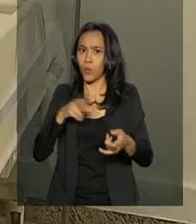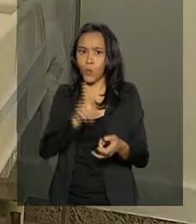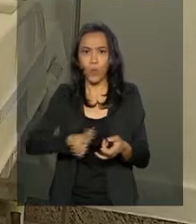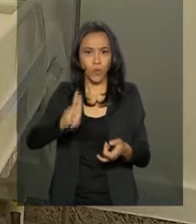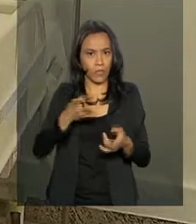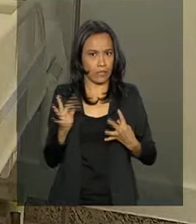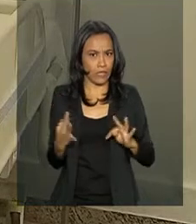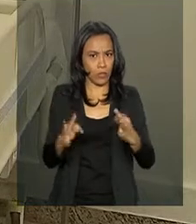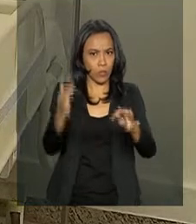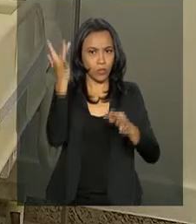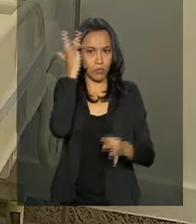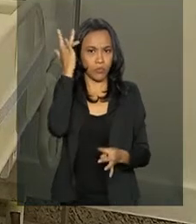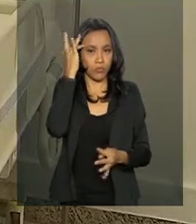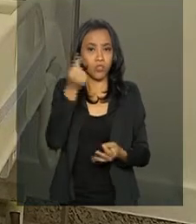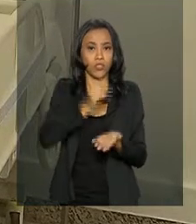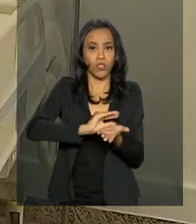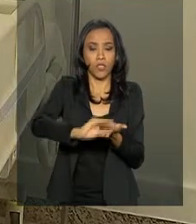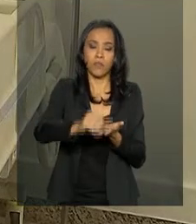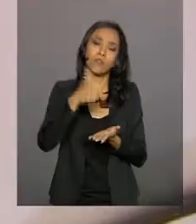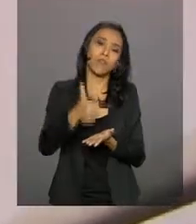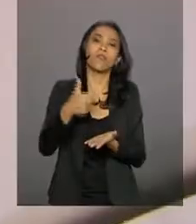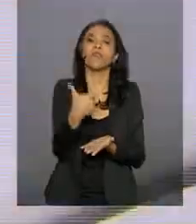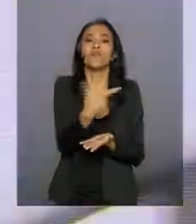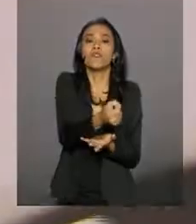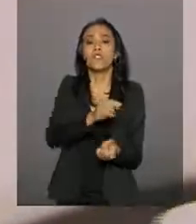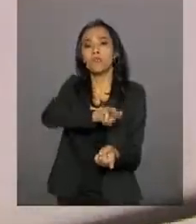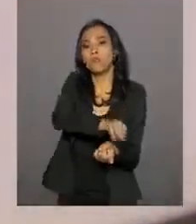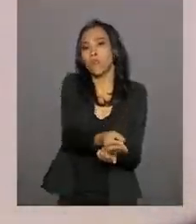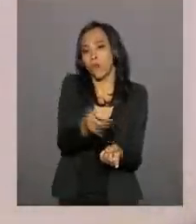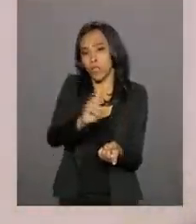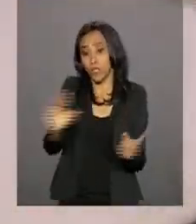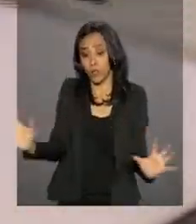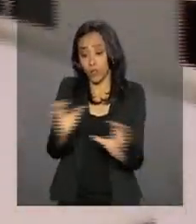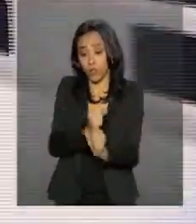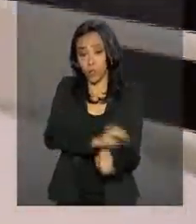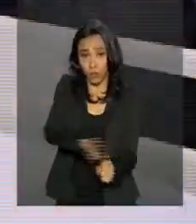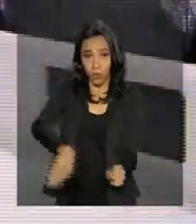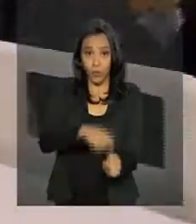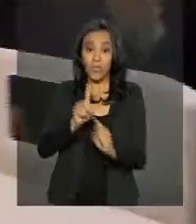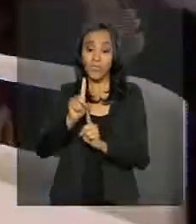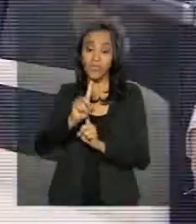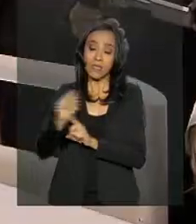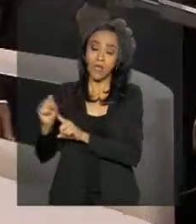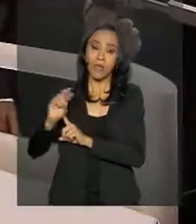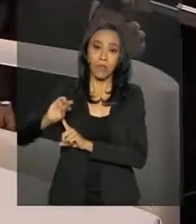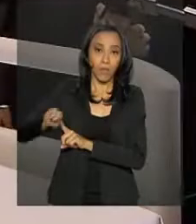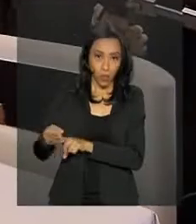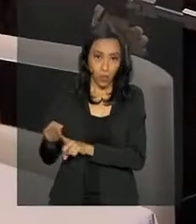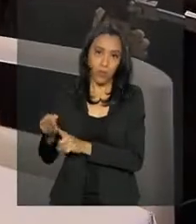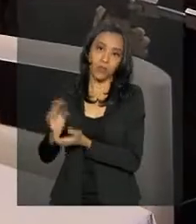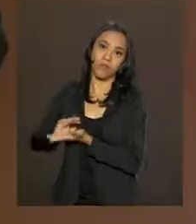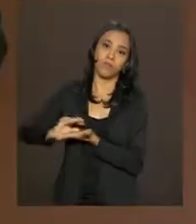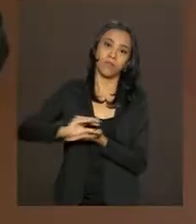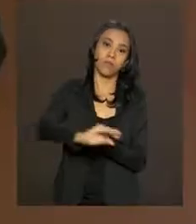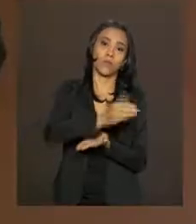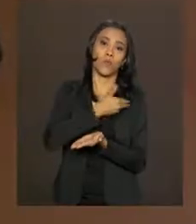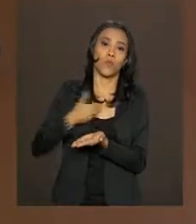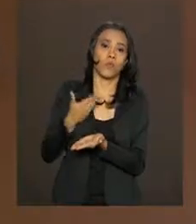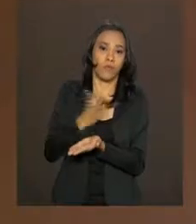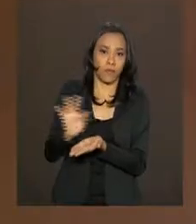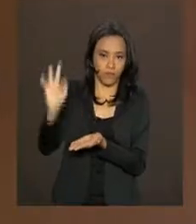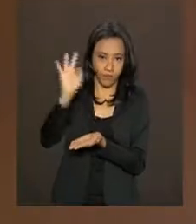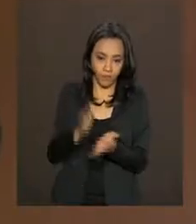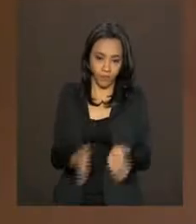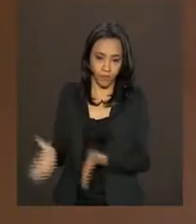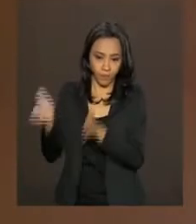teve investimentos de 120 milhões de reais. Deste total, 100 milhões vieram no governo federal. É um hospital